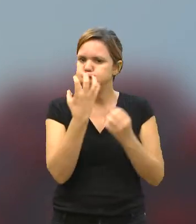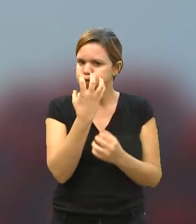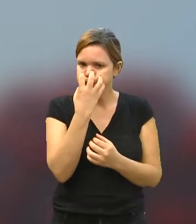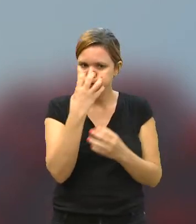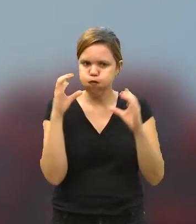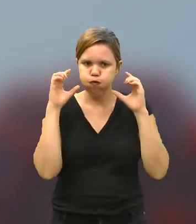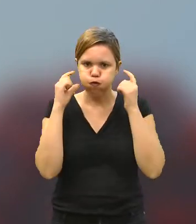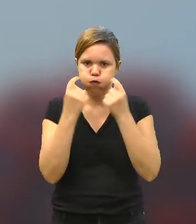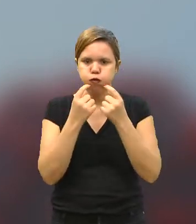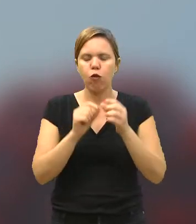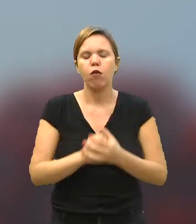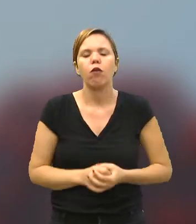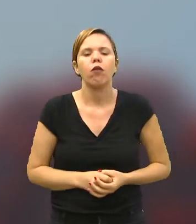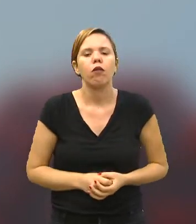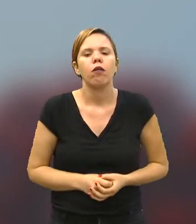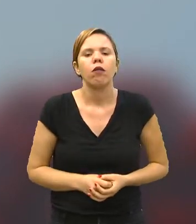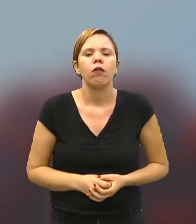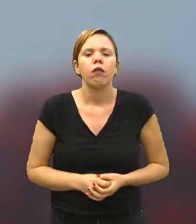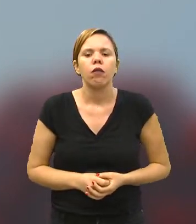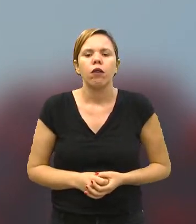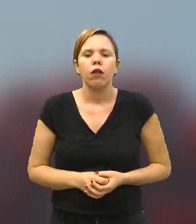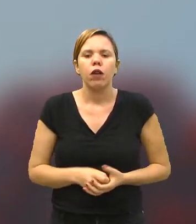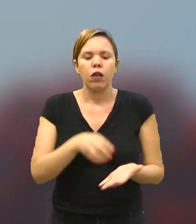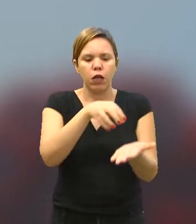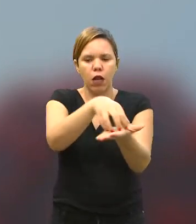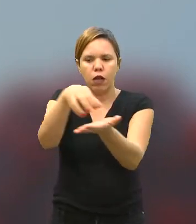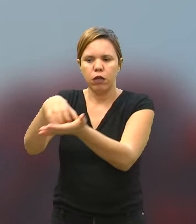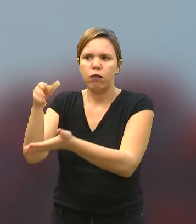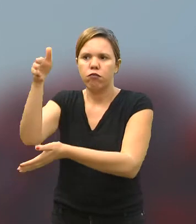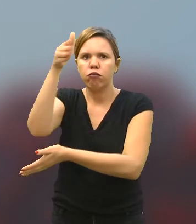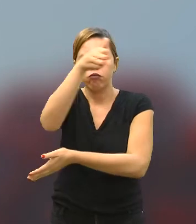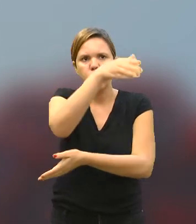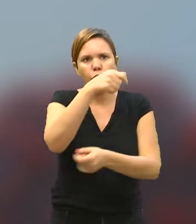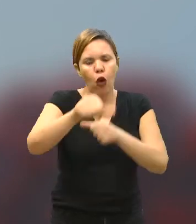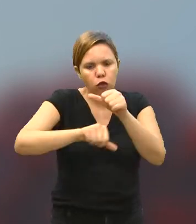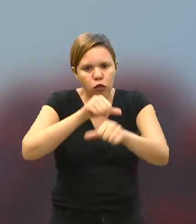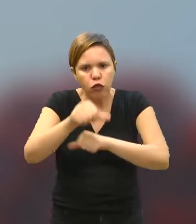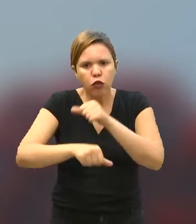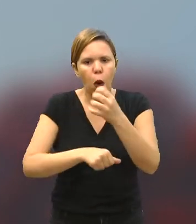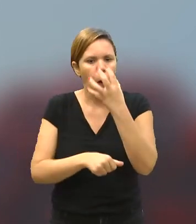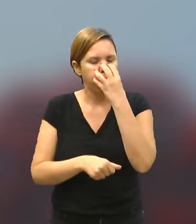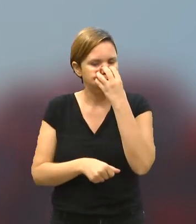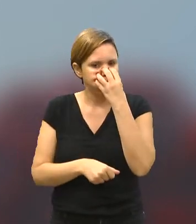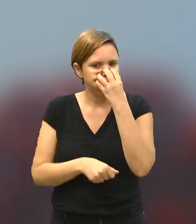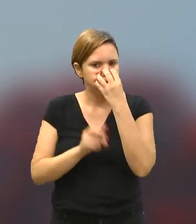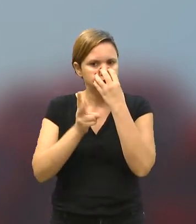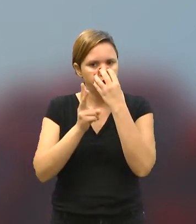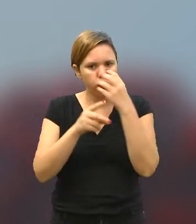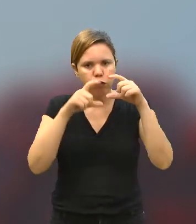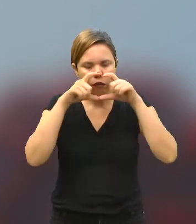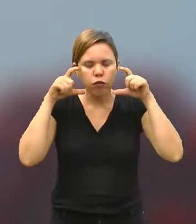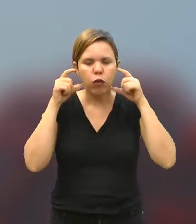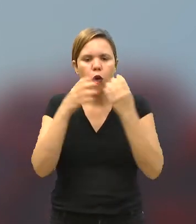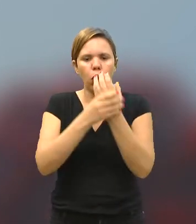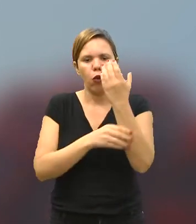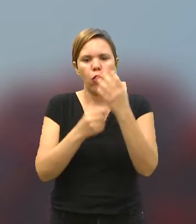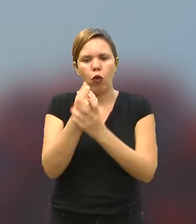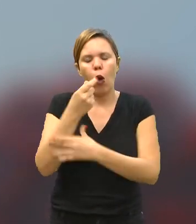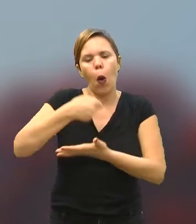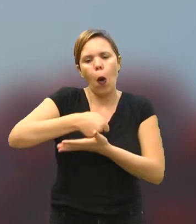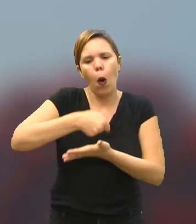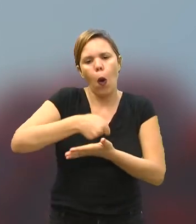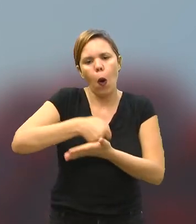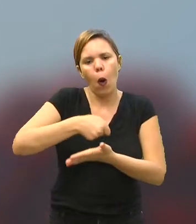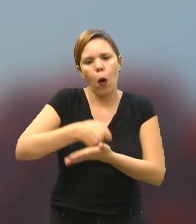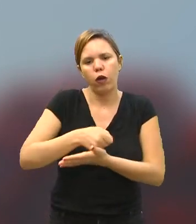a máscara, eu uso uma máscara. Em cada local que eu vou, sempre de máscara,